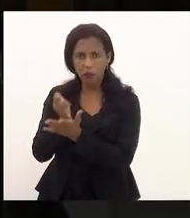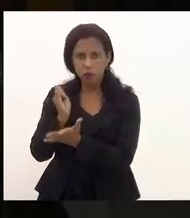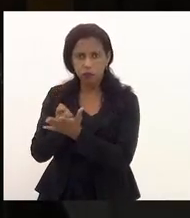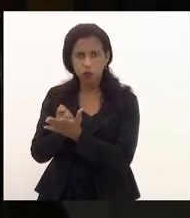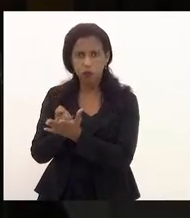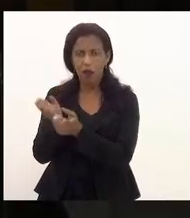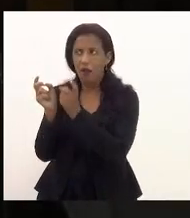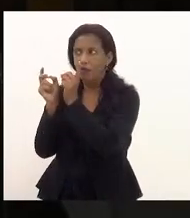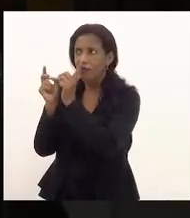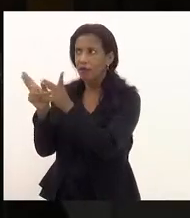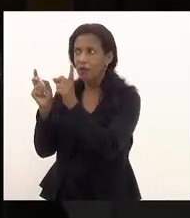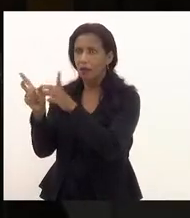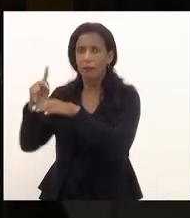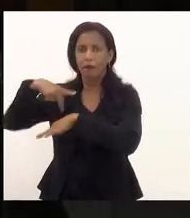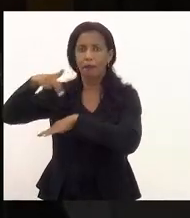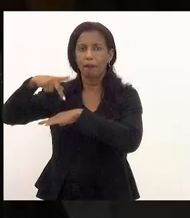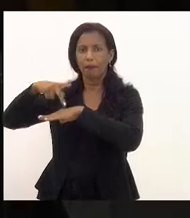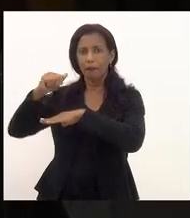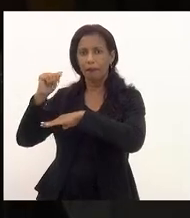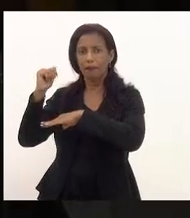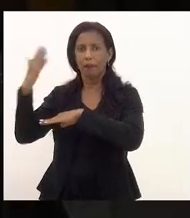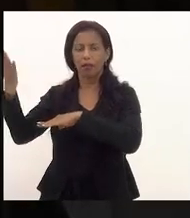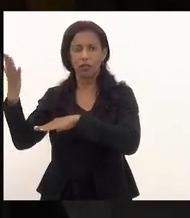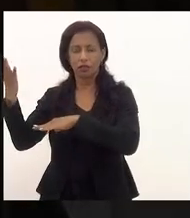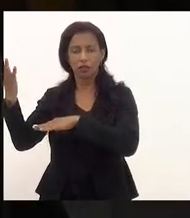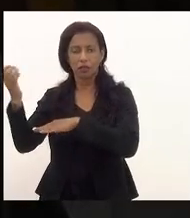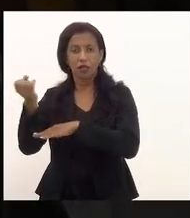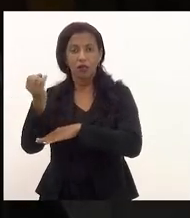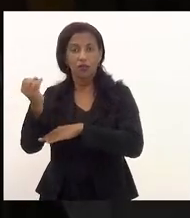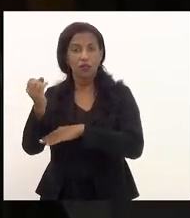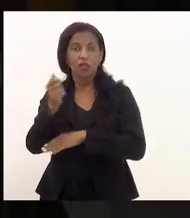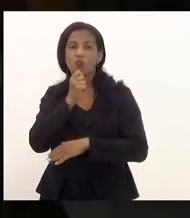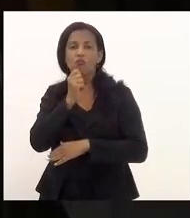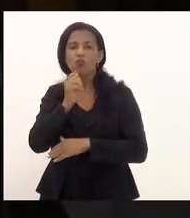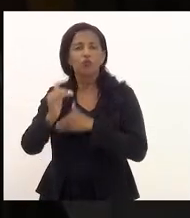exportação, você promove desenvolvimento.